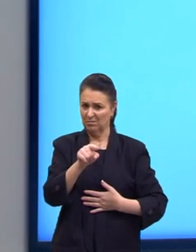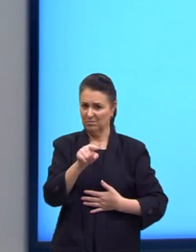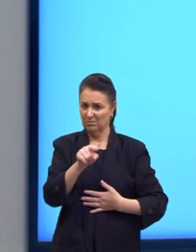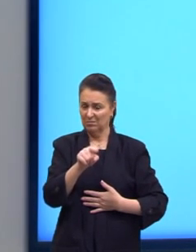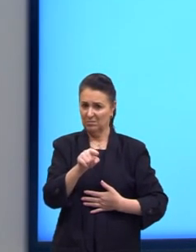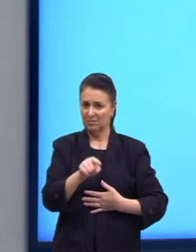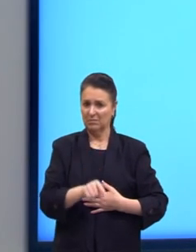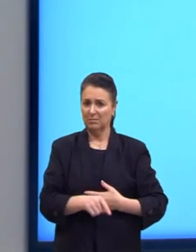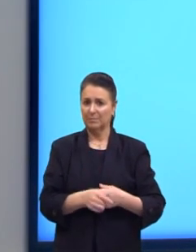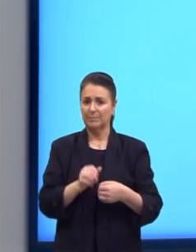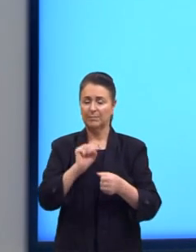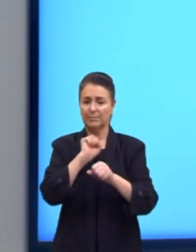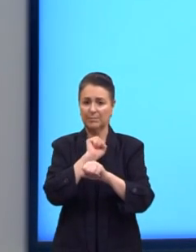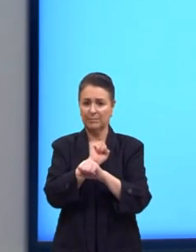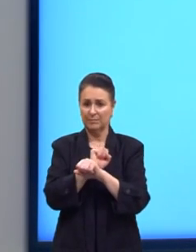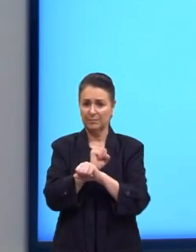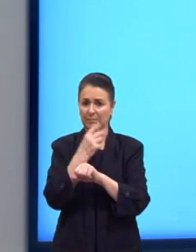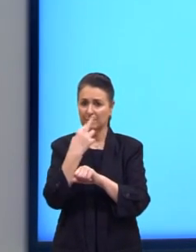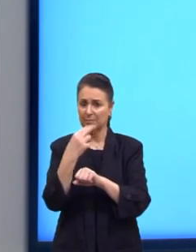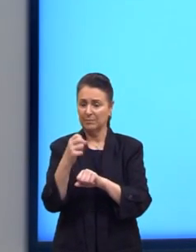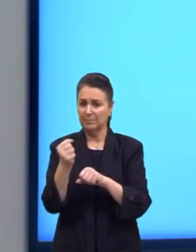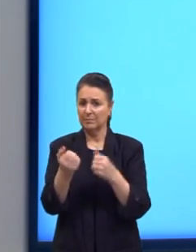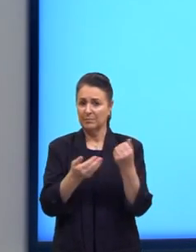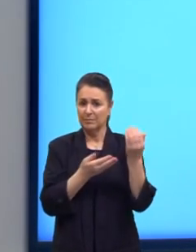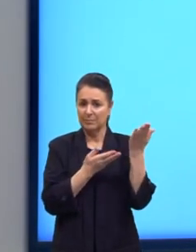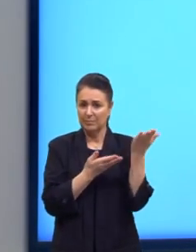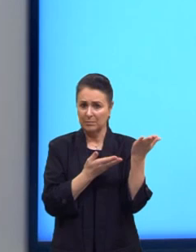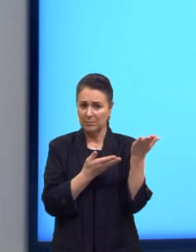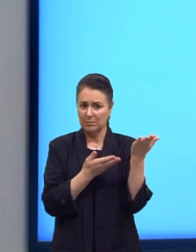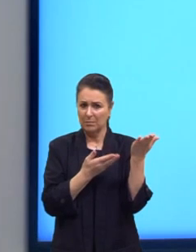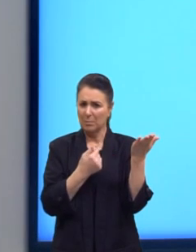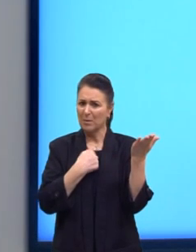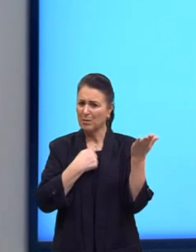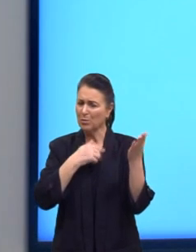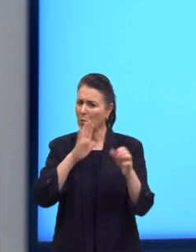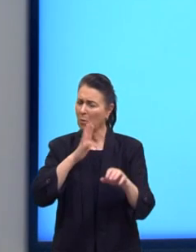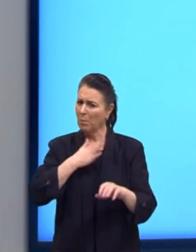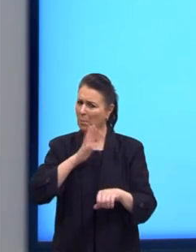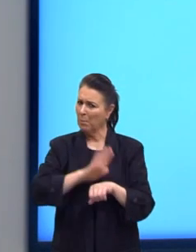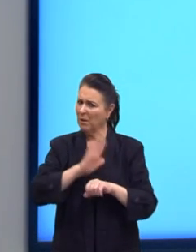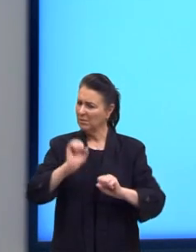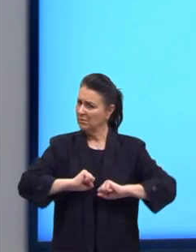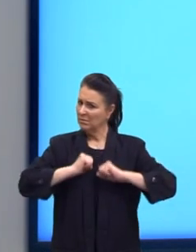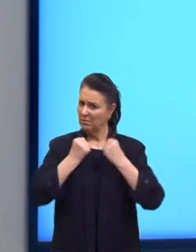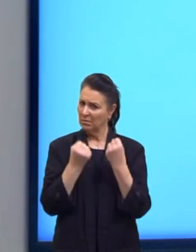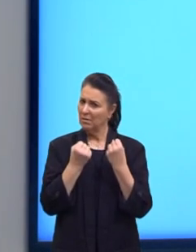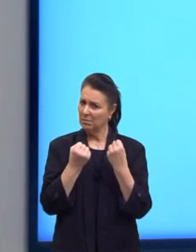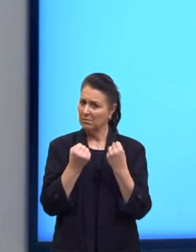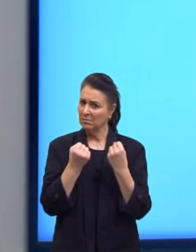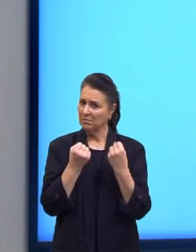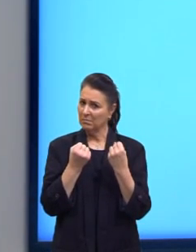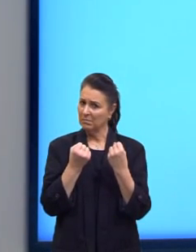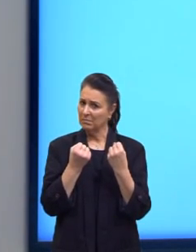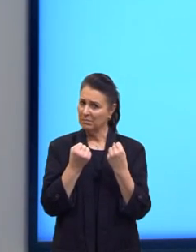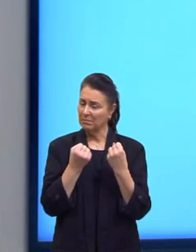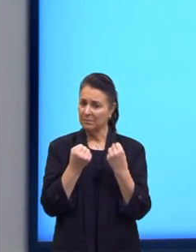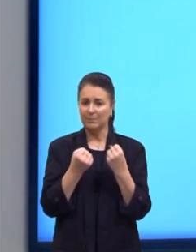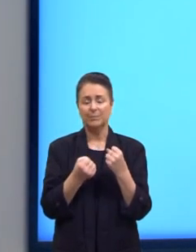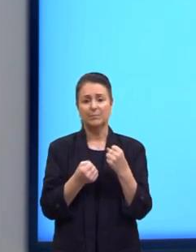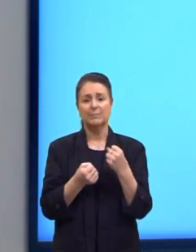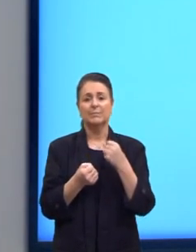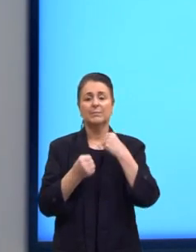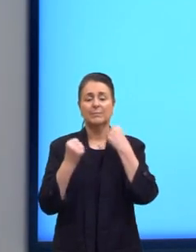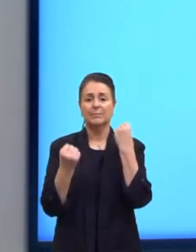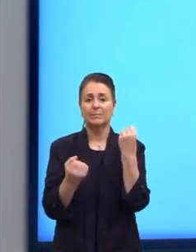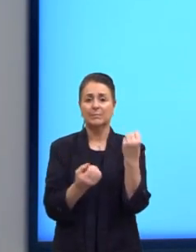But I am the toughest. Mas eu sou o mais forte of the tough. Eu sou o mais forte dos sortes. The